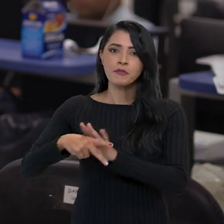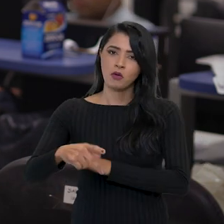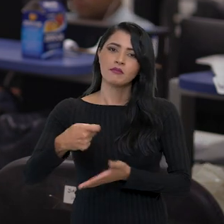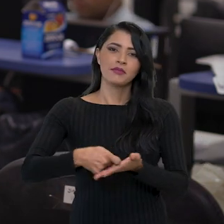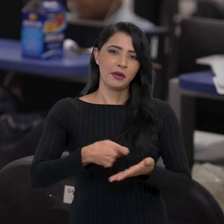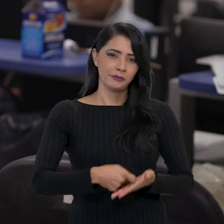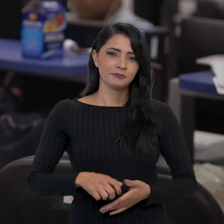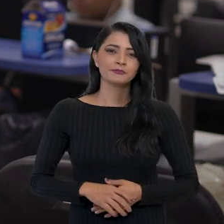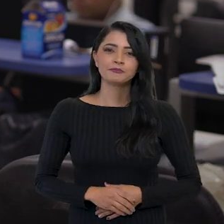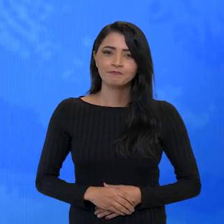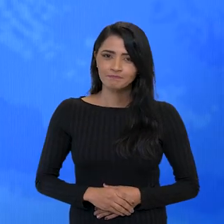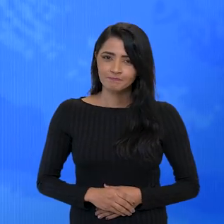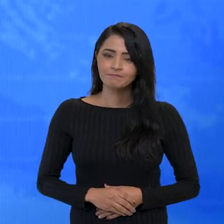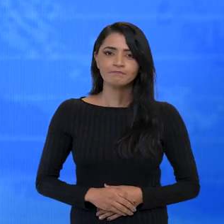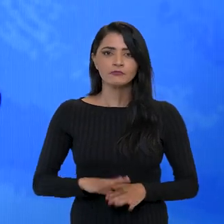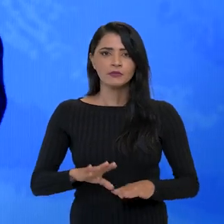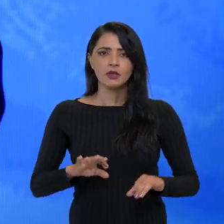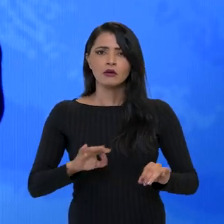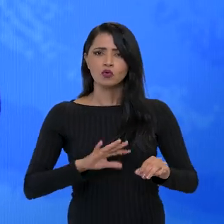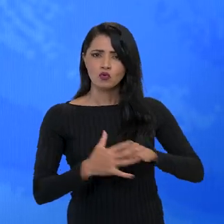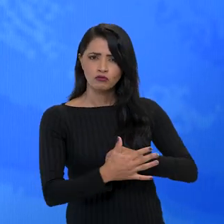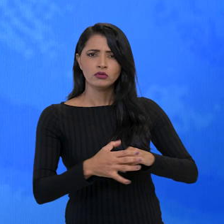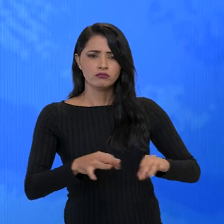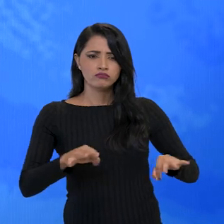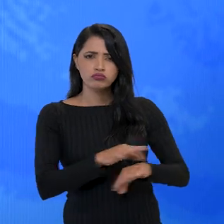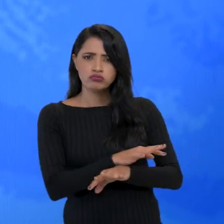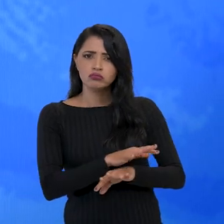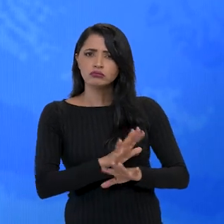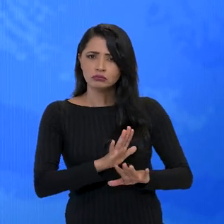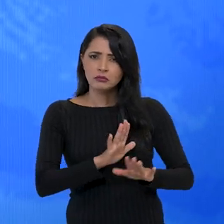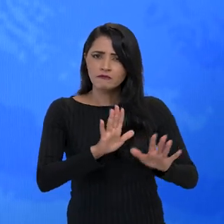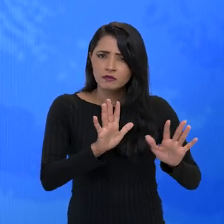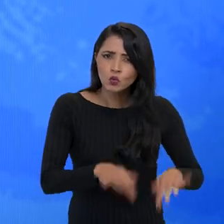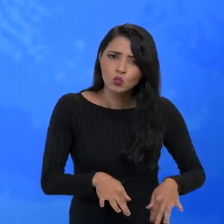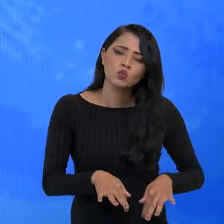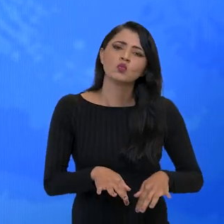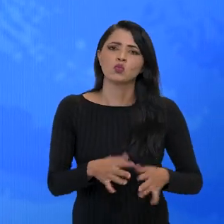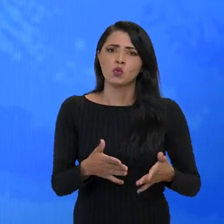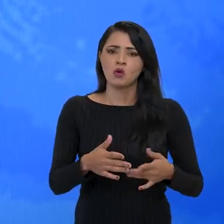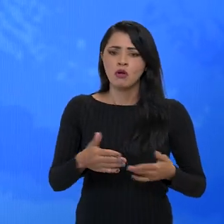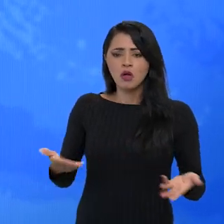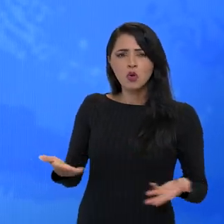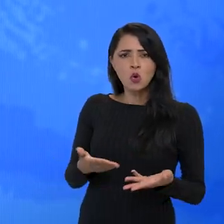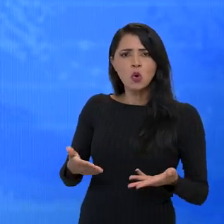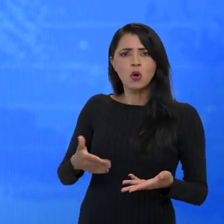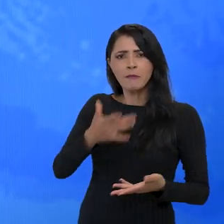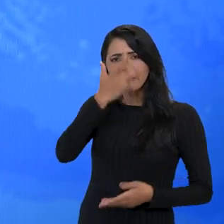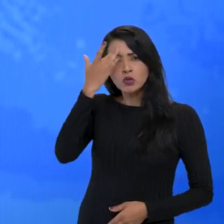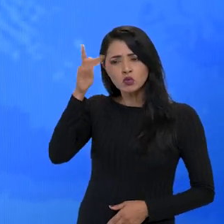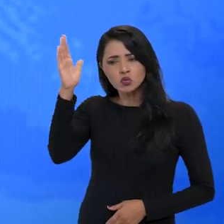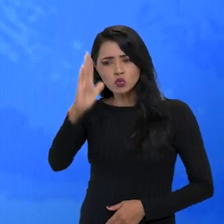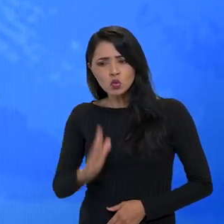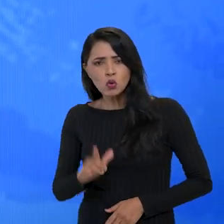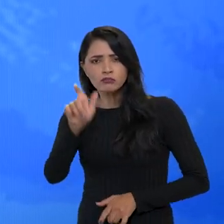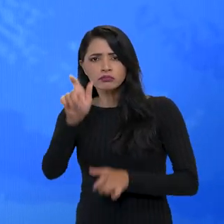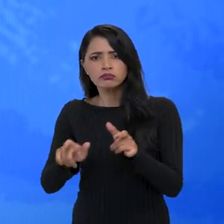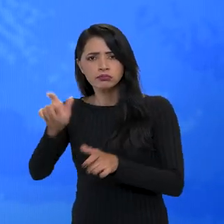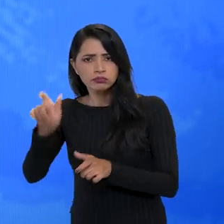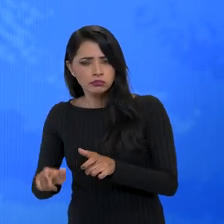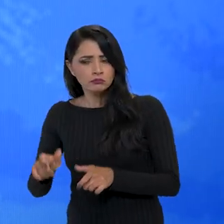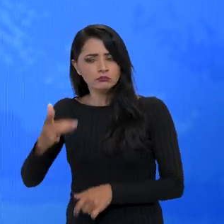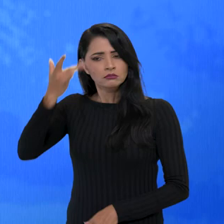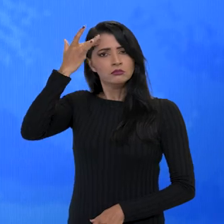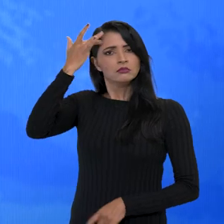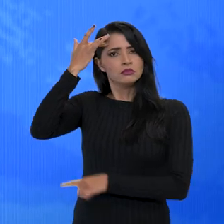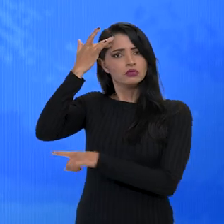retroativos serão pagos. Depois da Covid-19, não tem um brasileiro ou uma